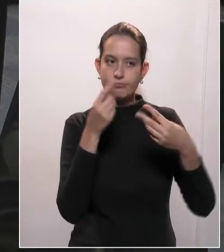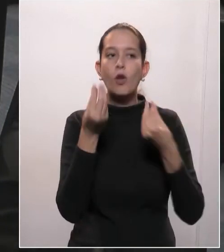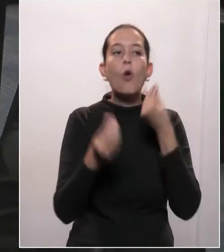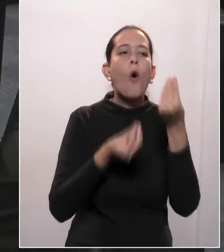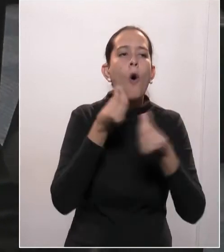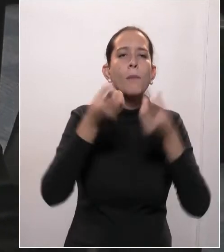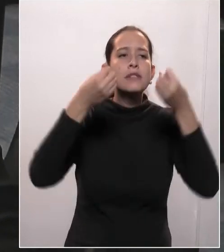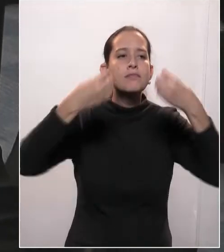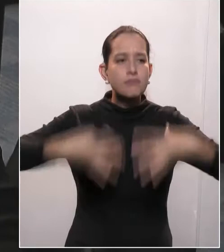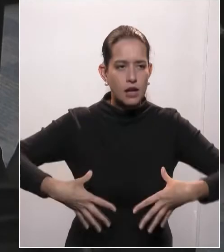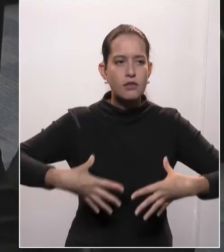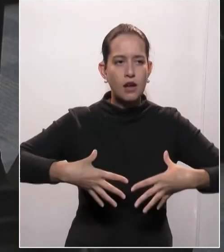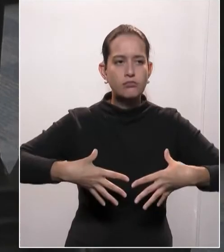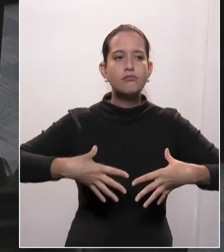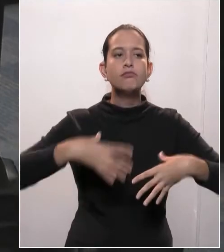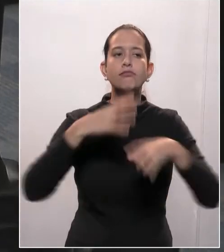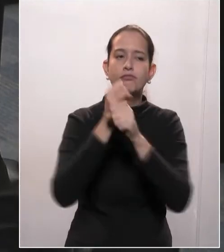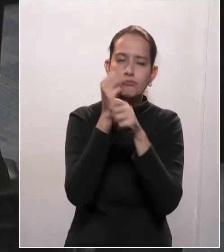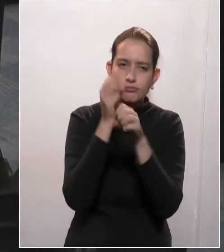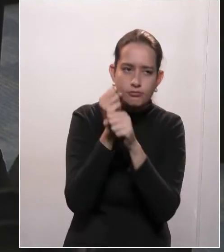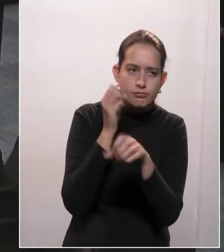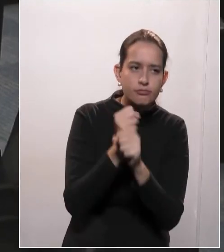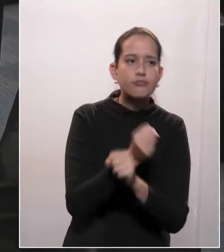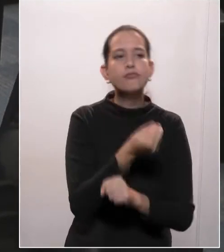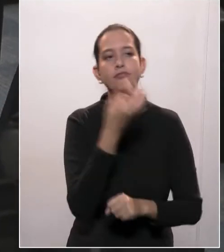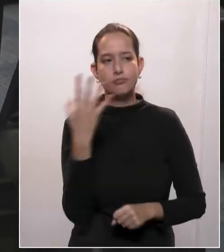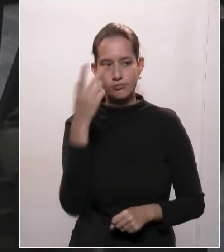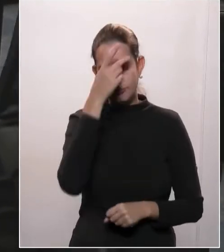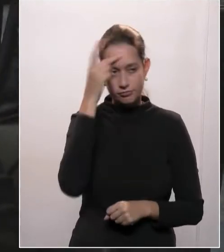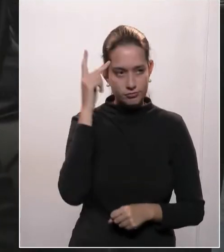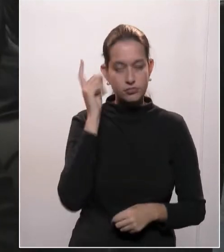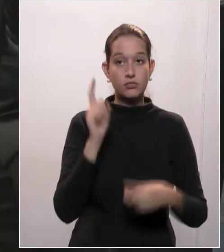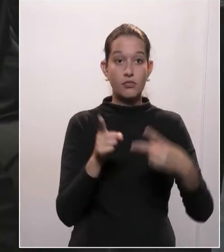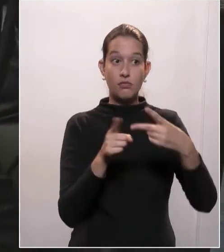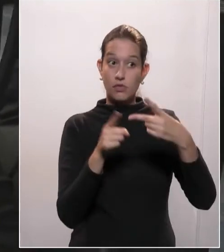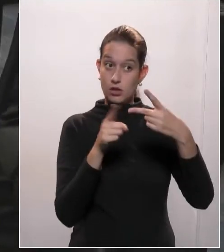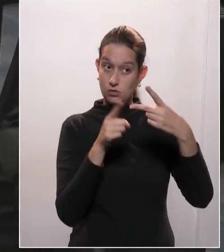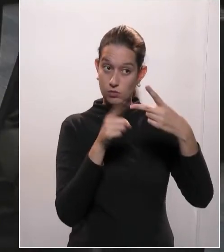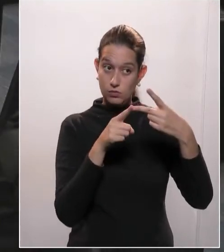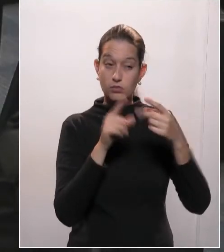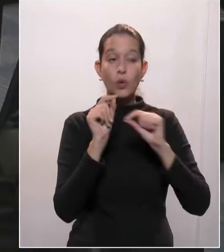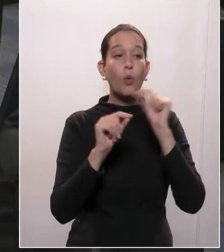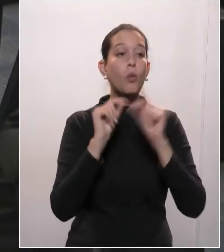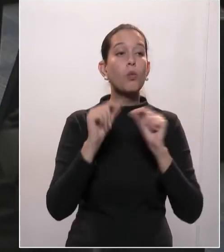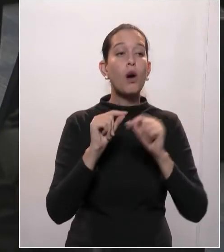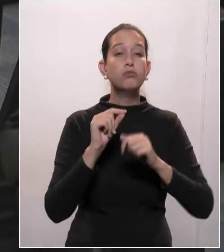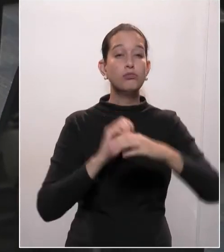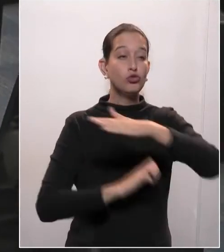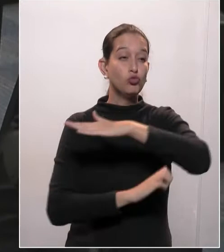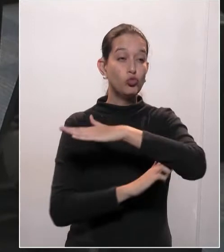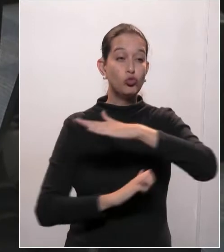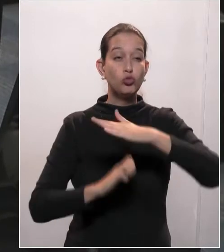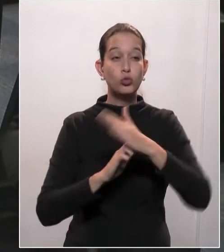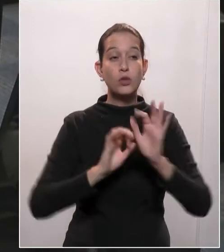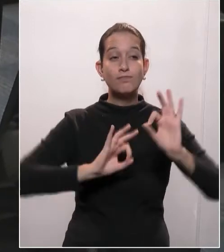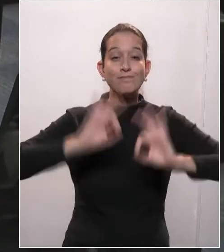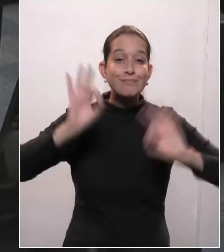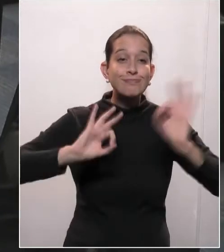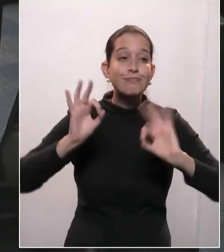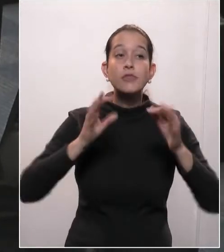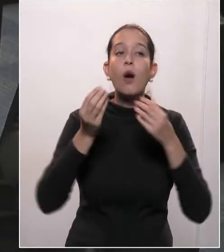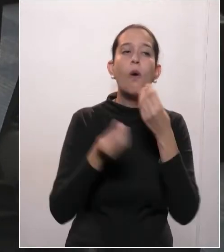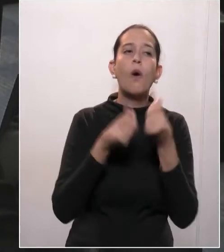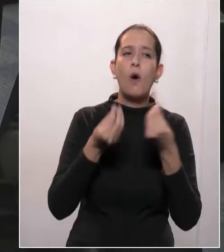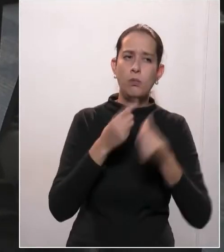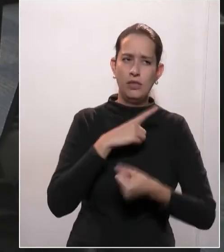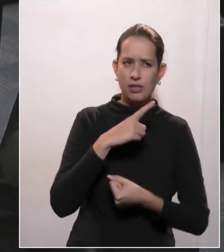progressão geométrica que torna esse vírus. a segunda é a questão da infraestrutura disponível para atendimento, tanto com UTI,